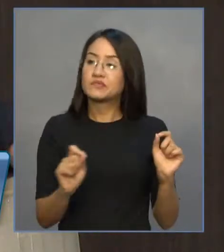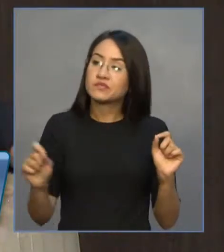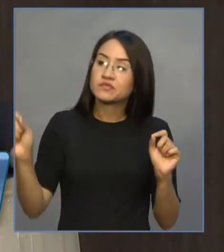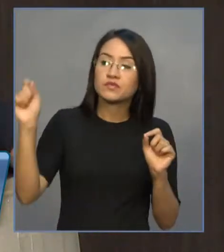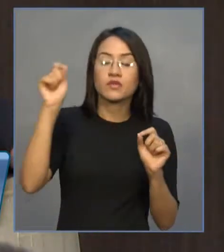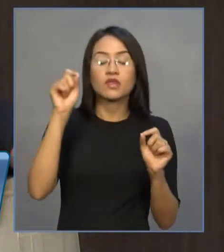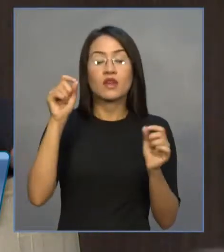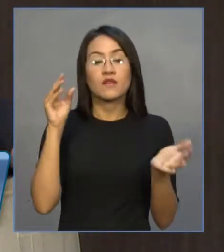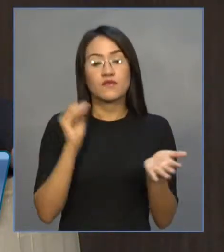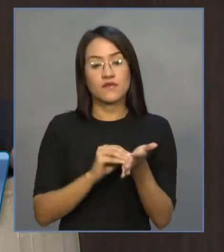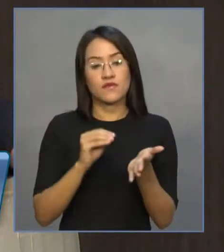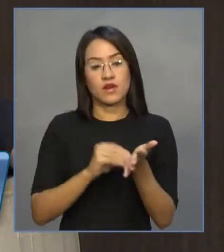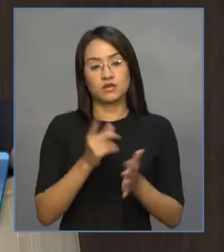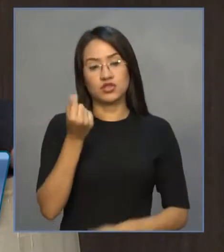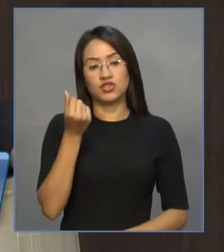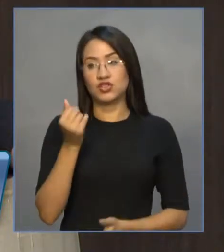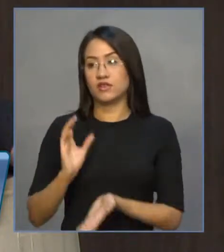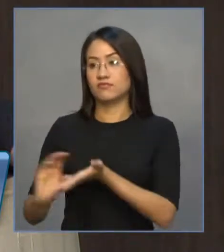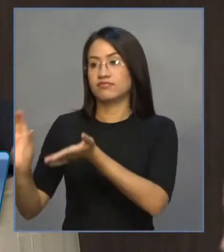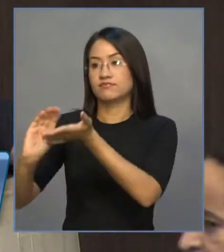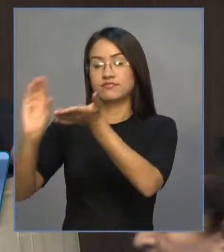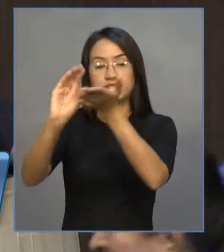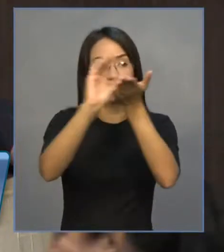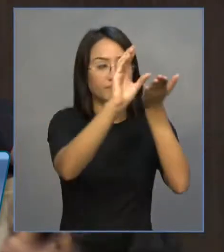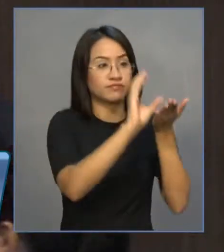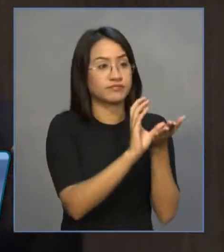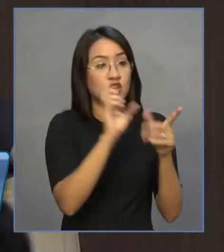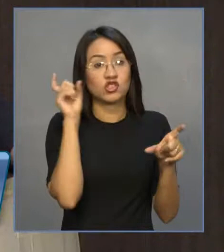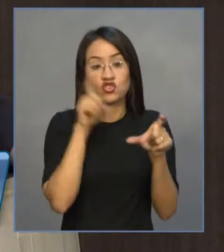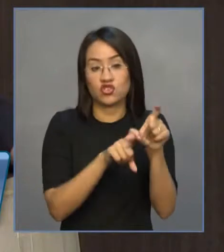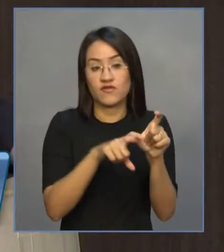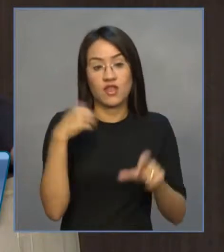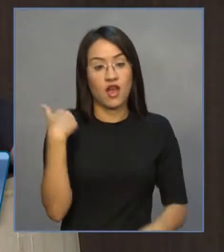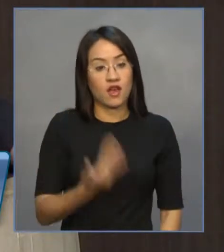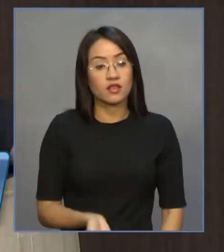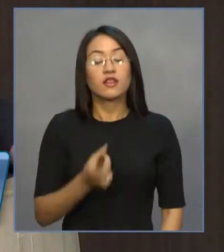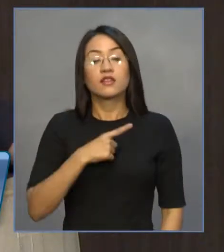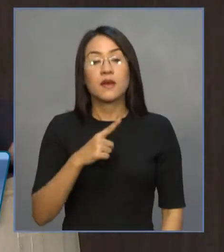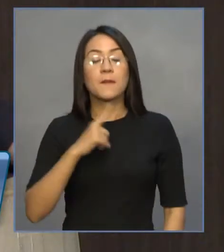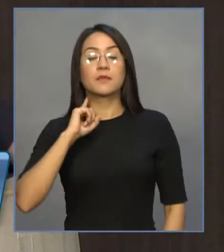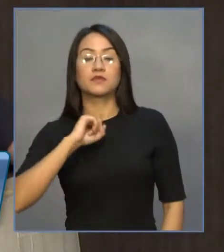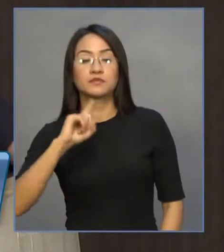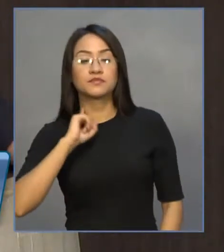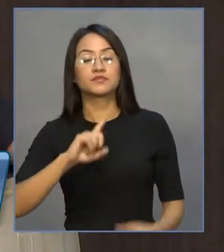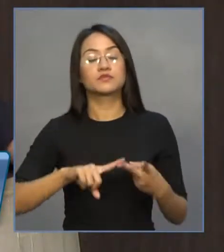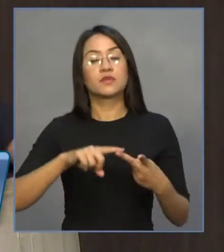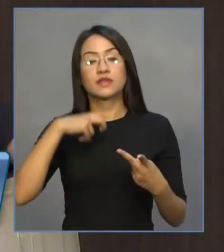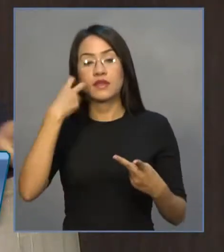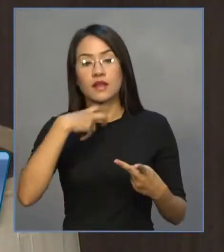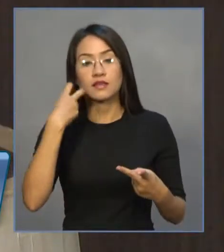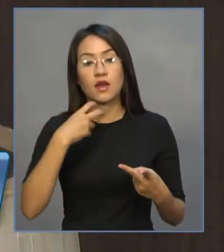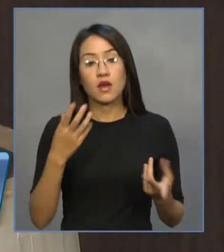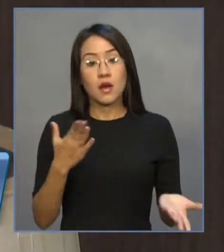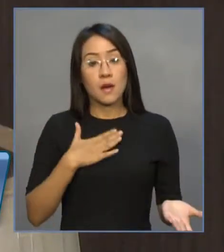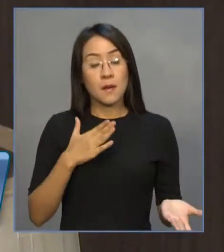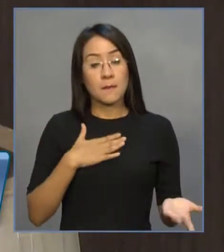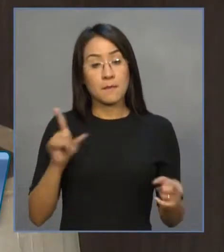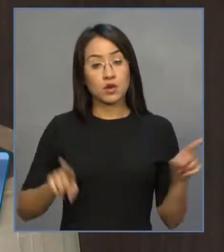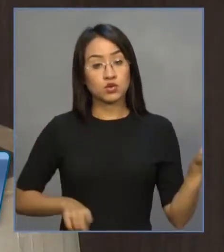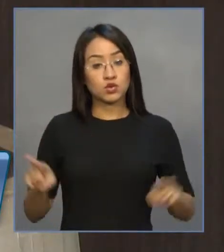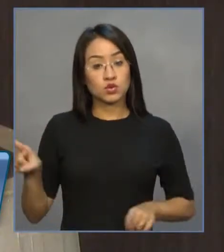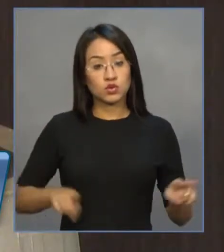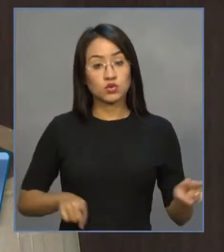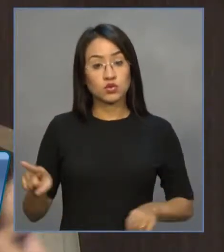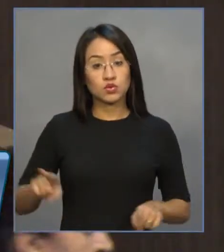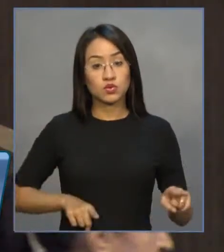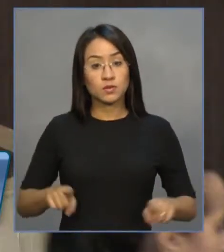estão falidos. Minas Gerais, Rio Grande do Norte. Eu tenho um sobrinho que é médio do Rio Grande do Norte, está há três meses sem receber salário.